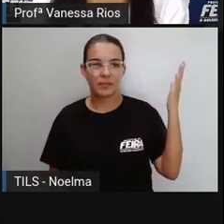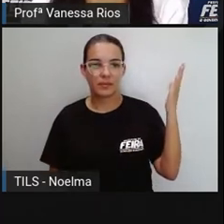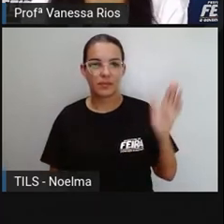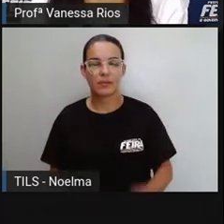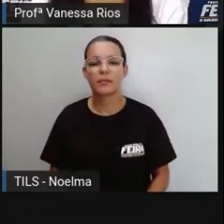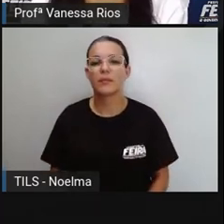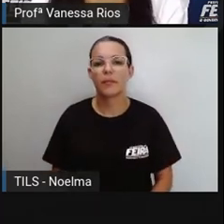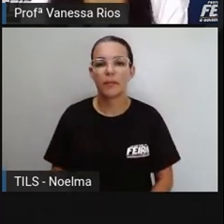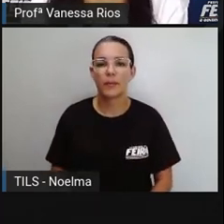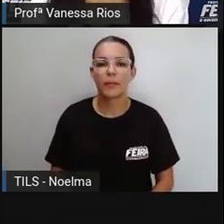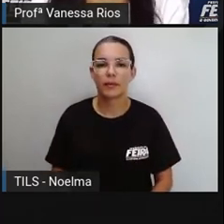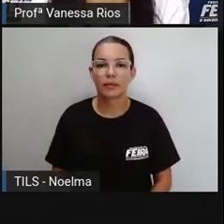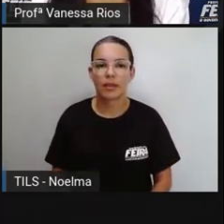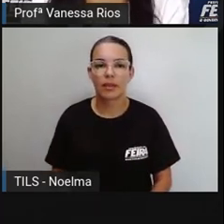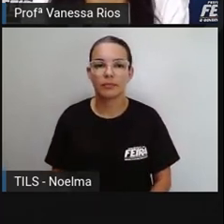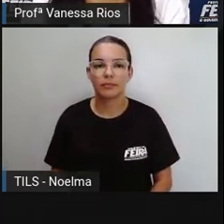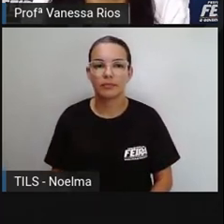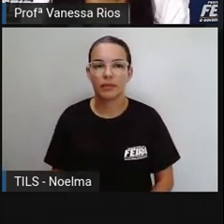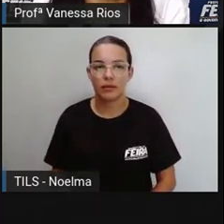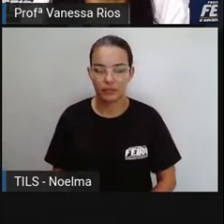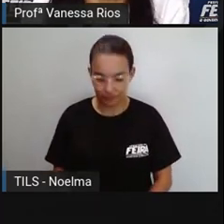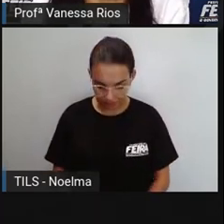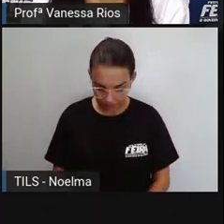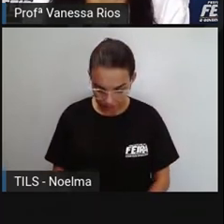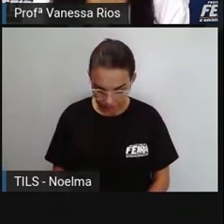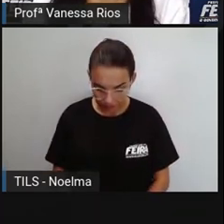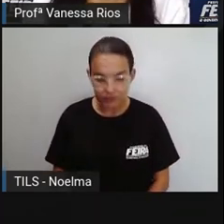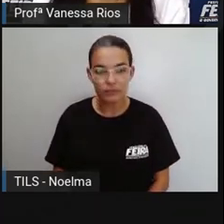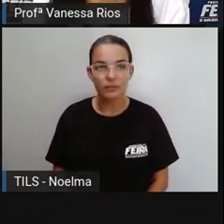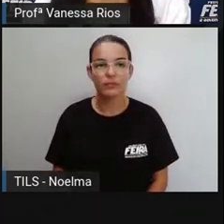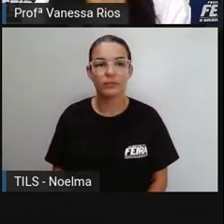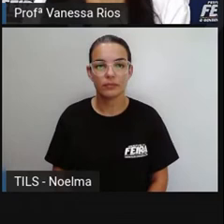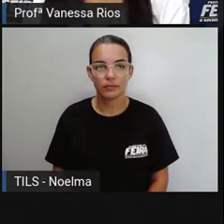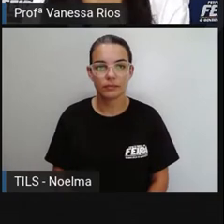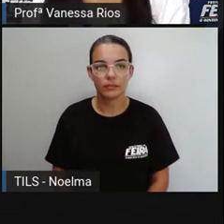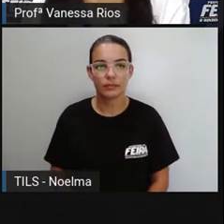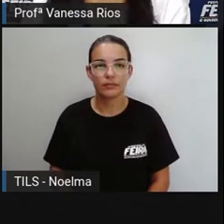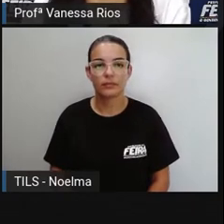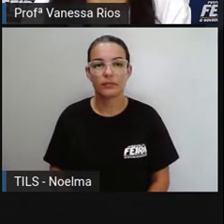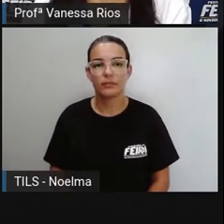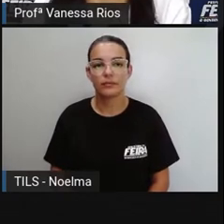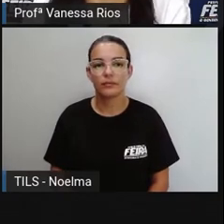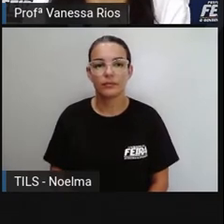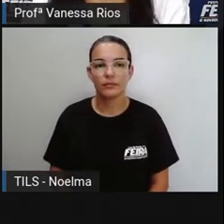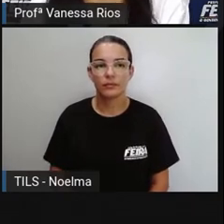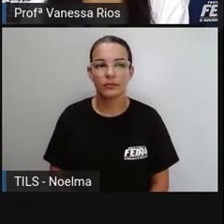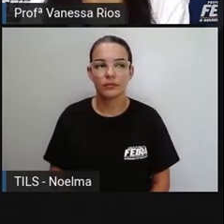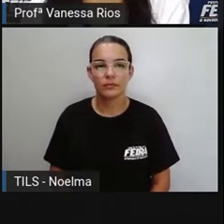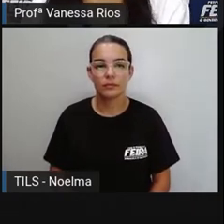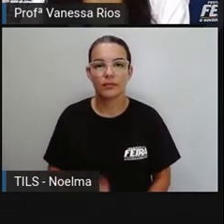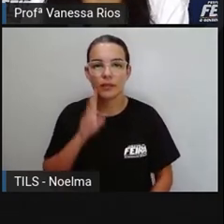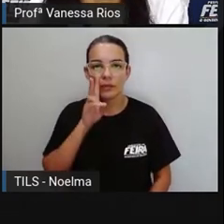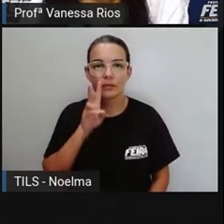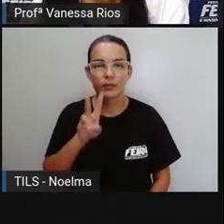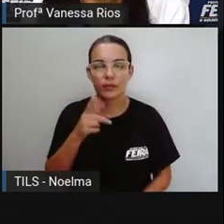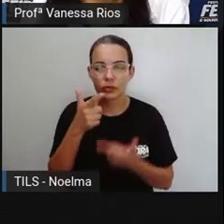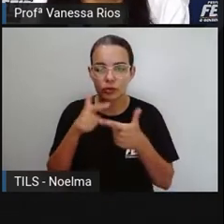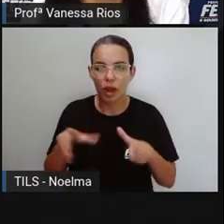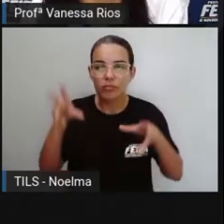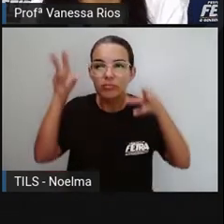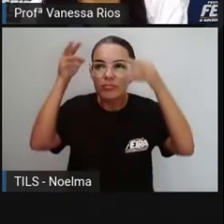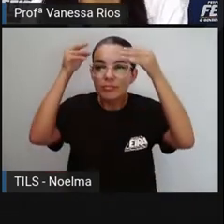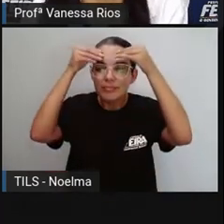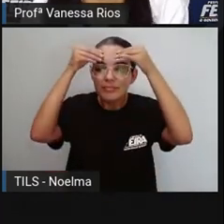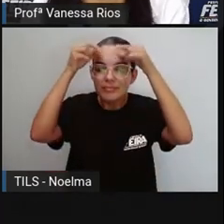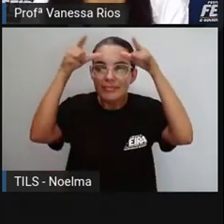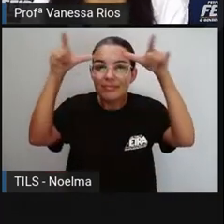estudou o que são bairros, mas a Pró trouxe aqui novamente o conceito, para a gente revisar, a gente refrescar a nossa